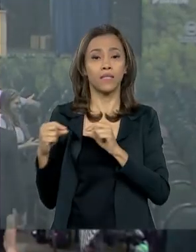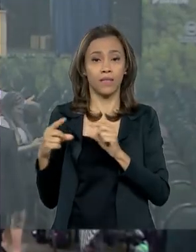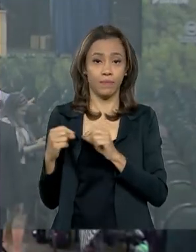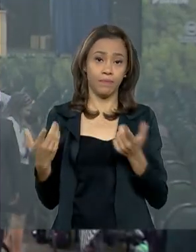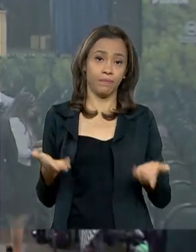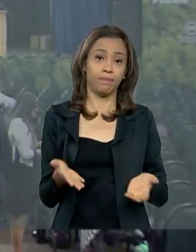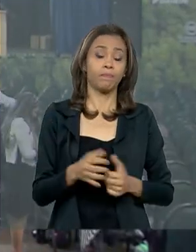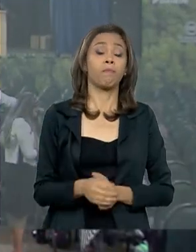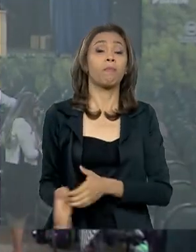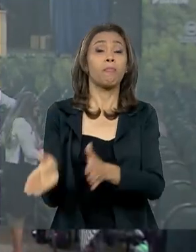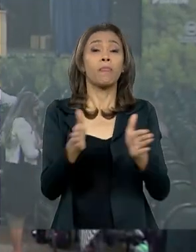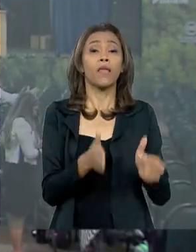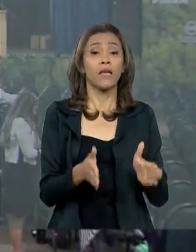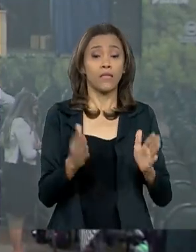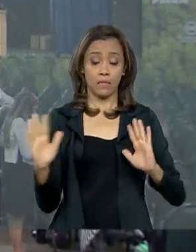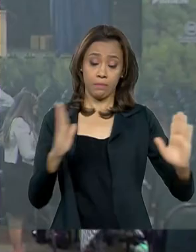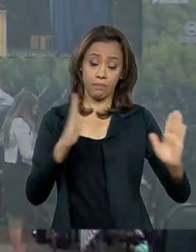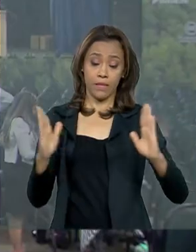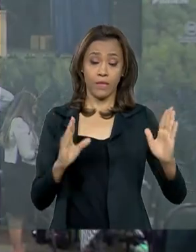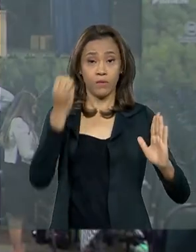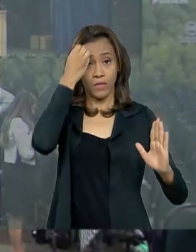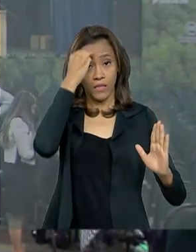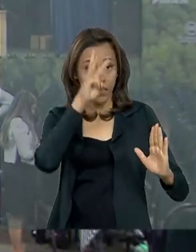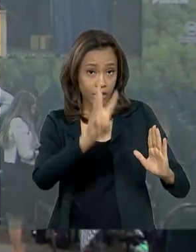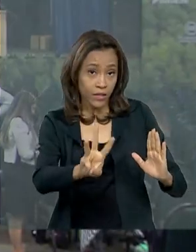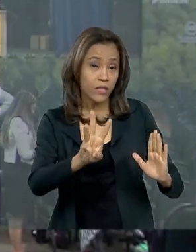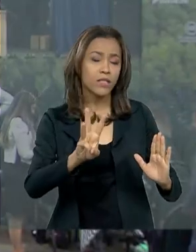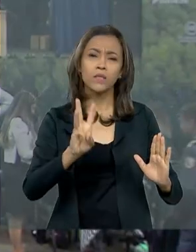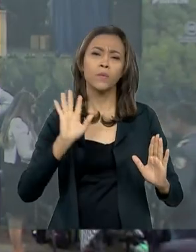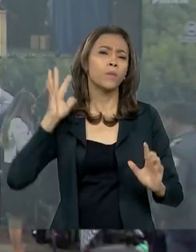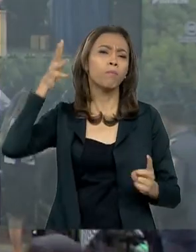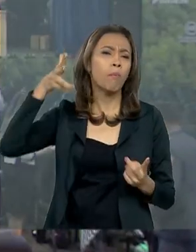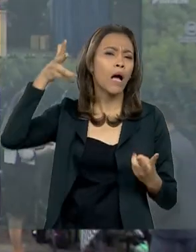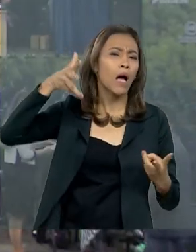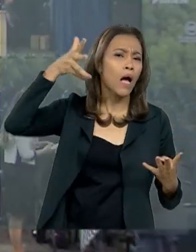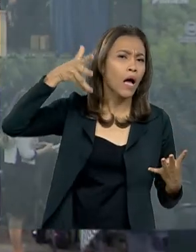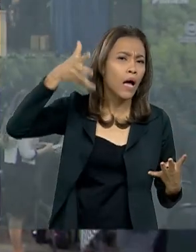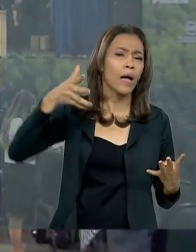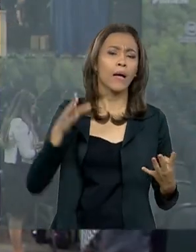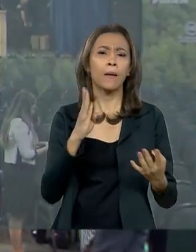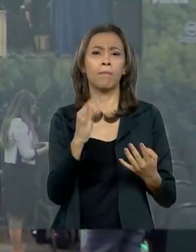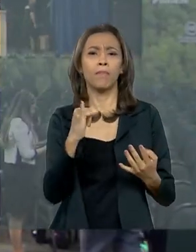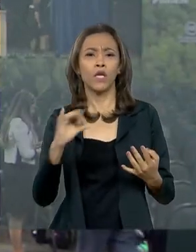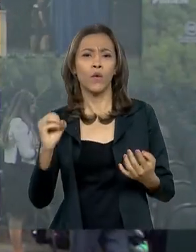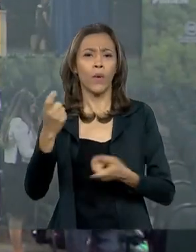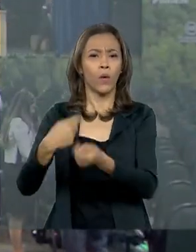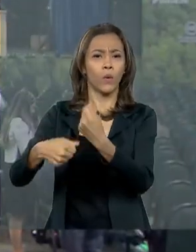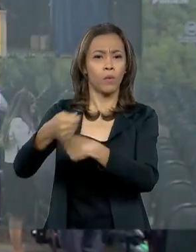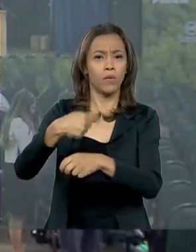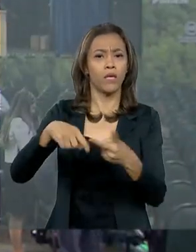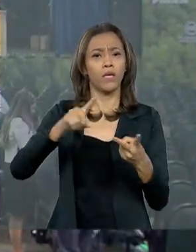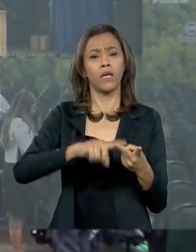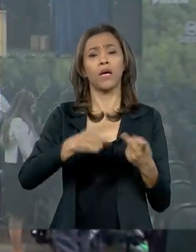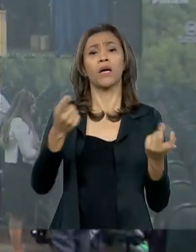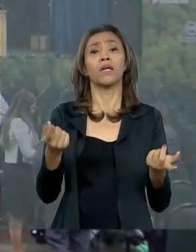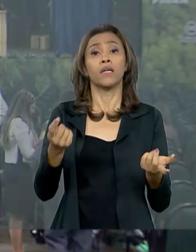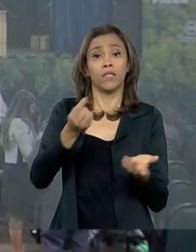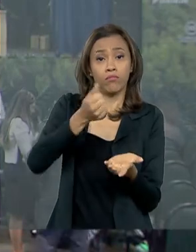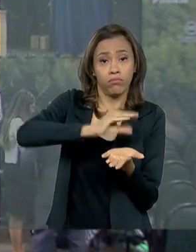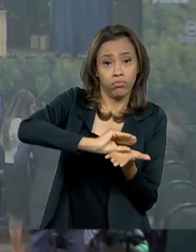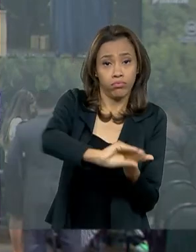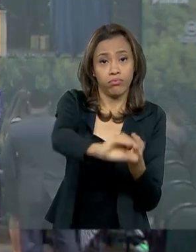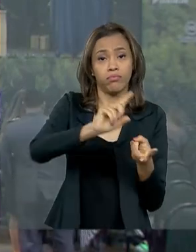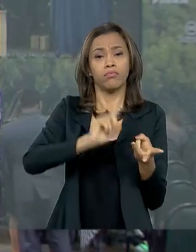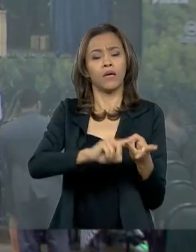menos. Durante esses três dias vão acontecer por aqui palestras sobre bioeconomia, investimentos e sustentabilidade. O